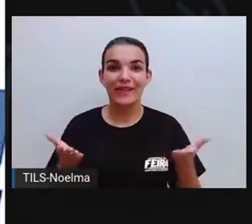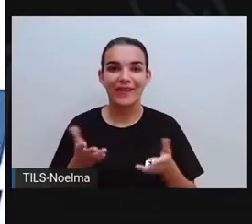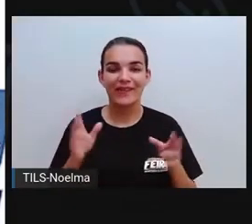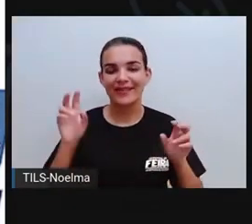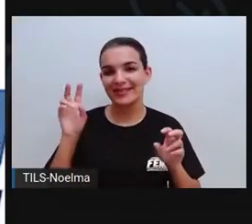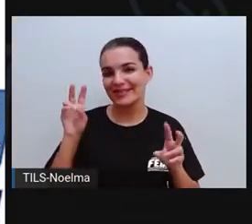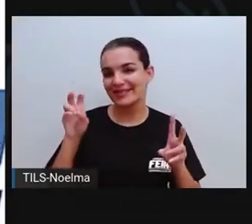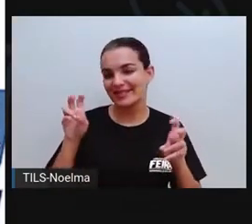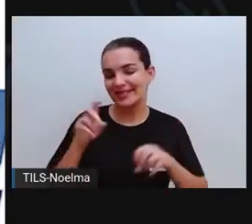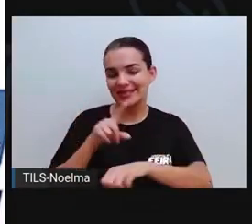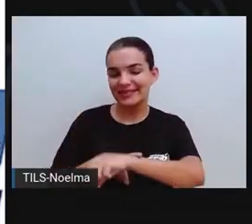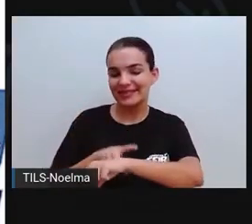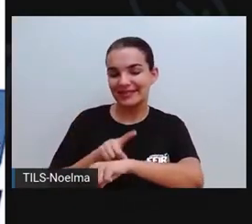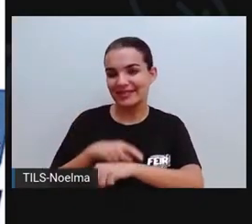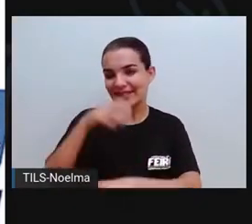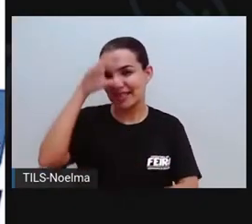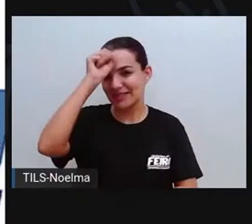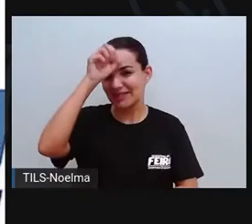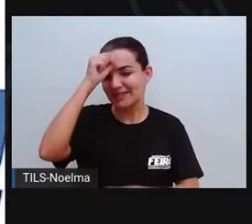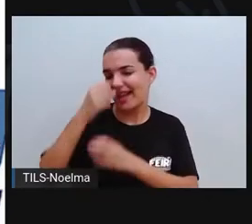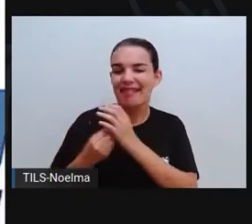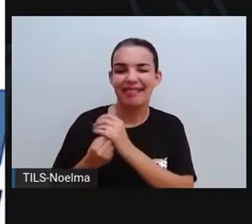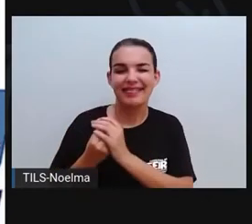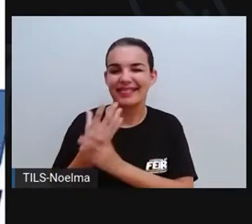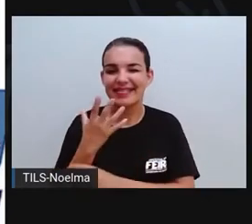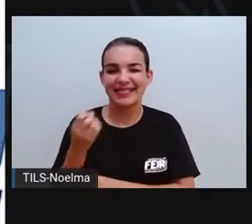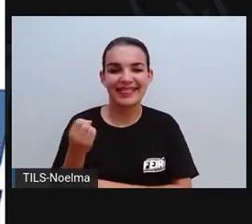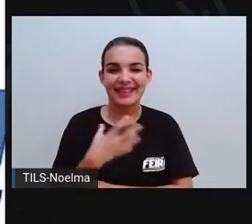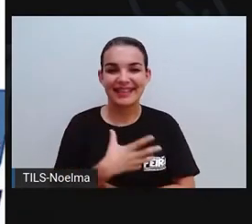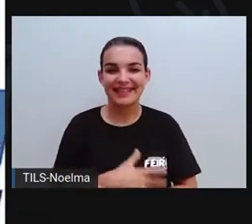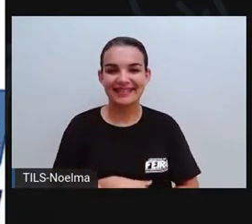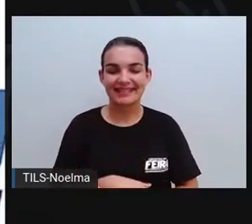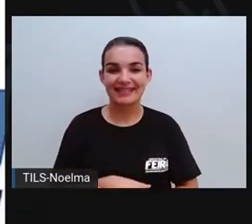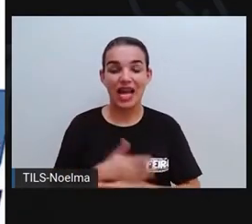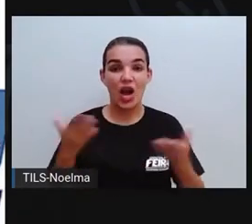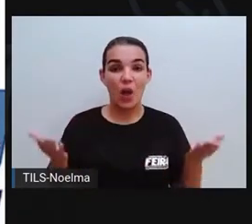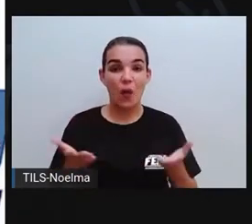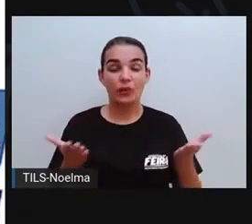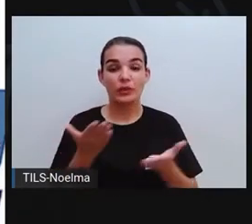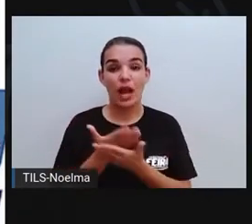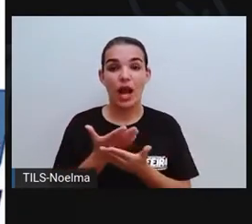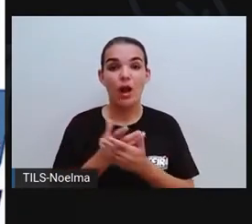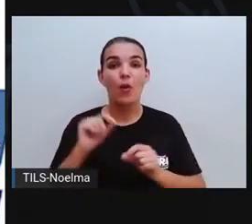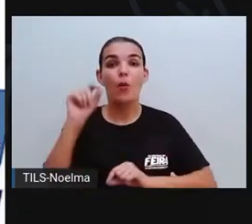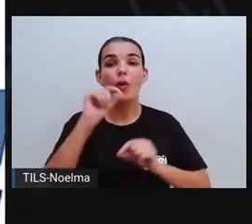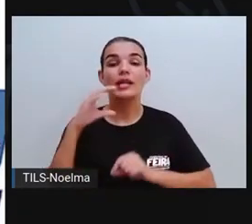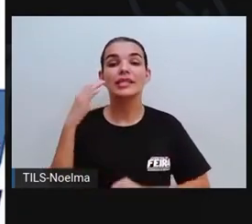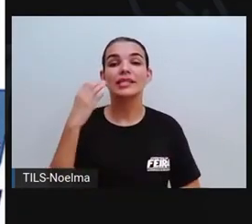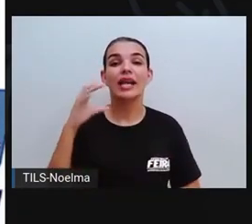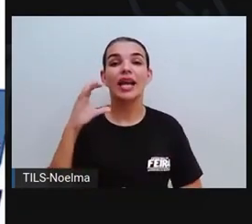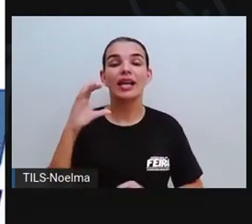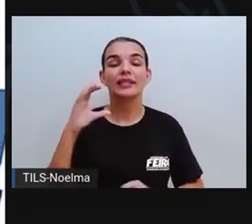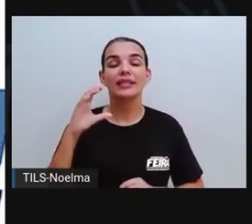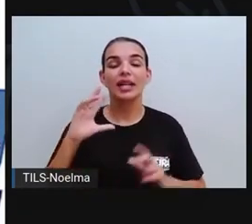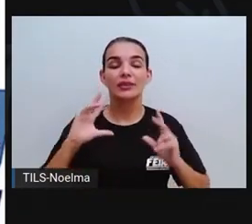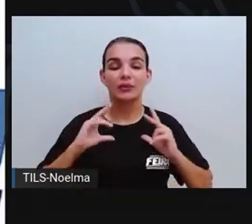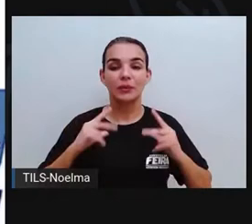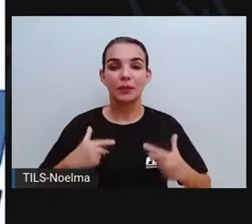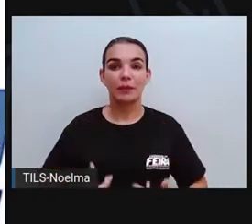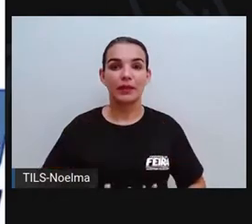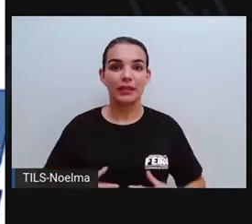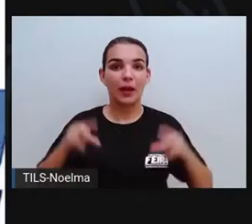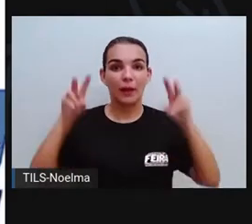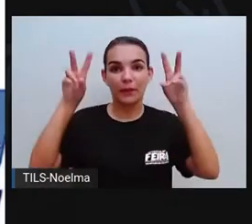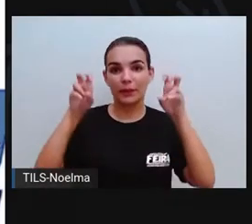mais um momento onde a gente vai descobrir um monte de coisas novas. Olha lá! Nossa aula de hoje é na área de ciências humanas. E o